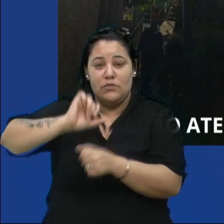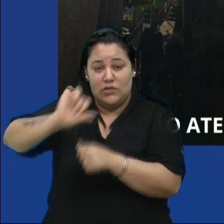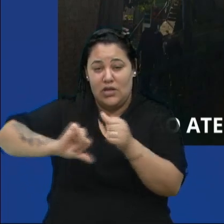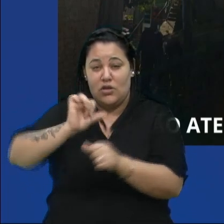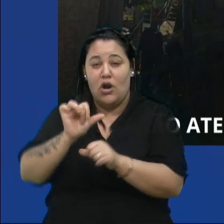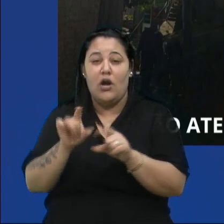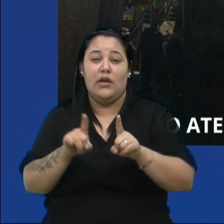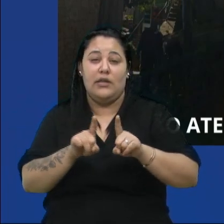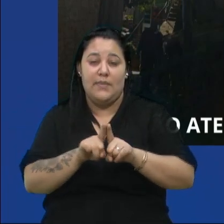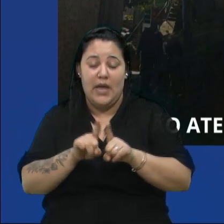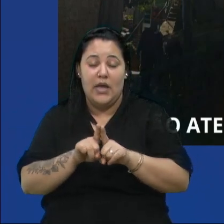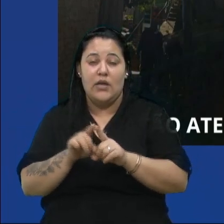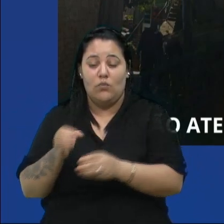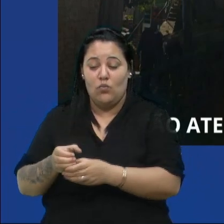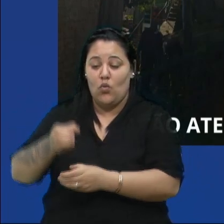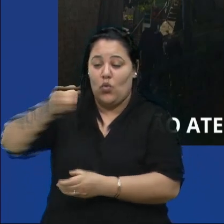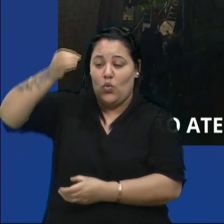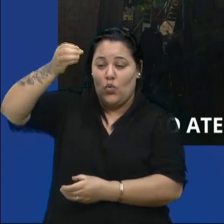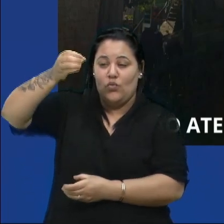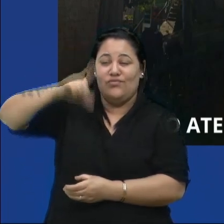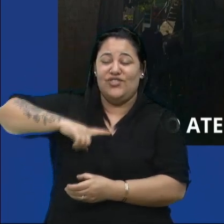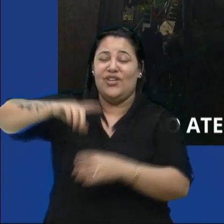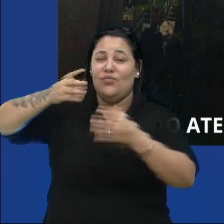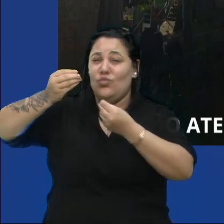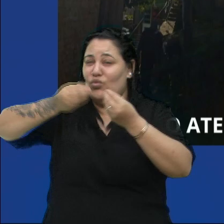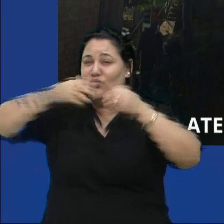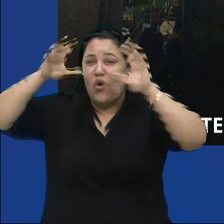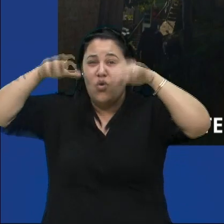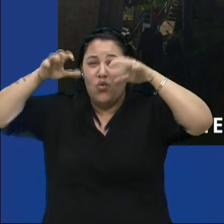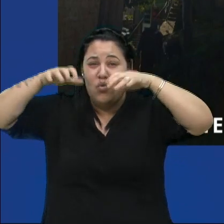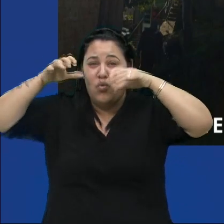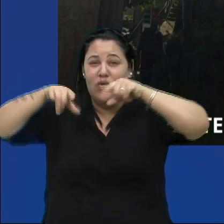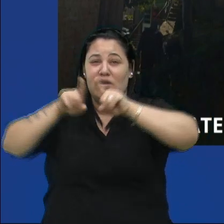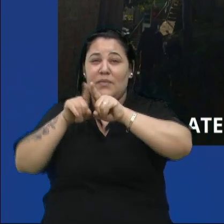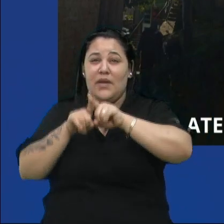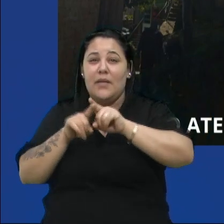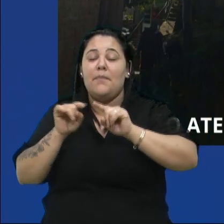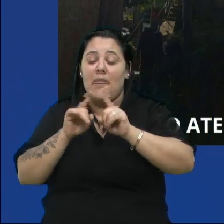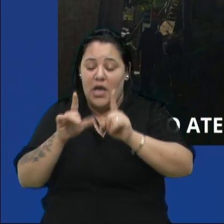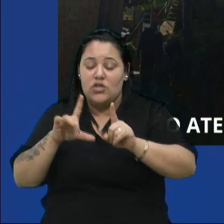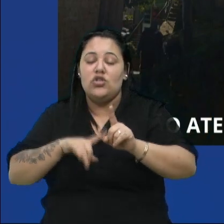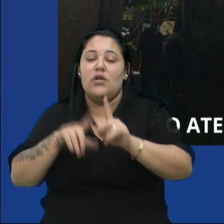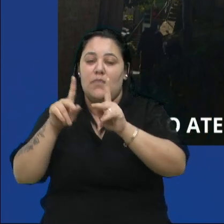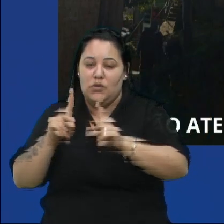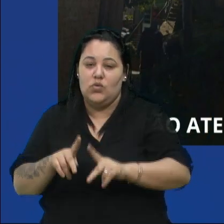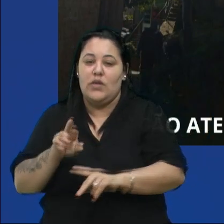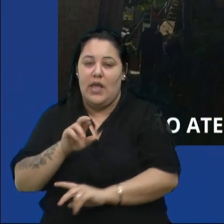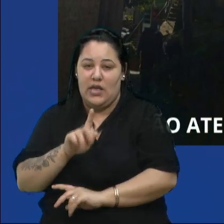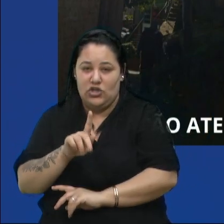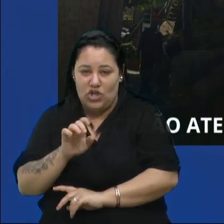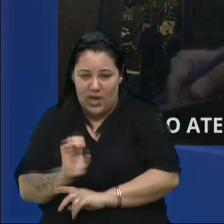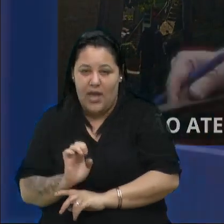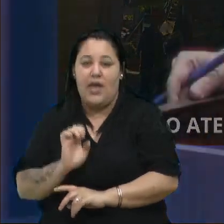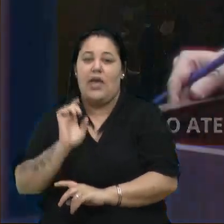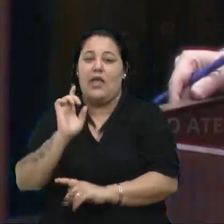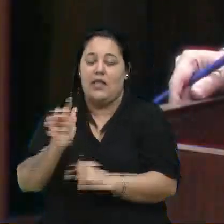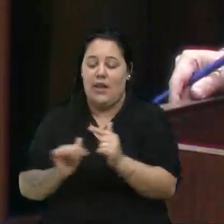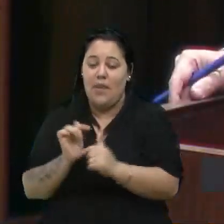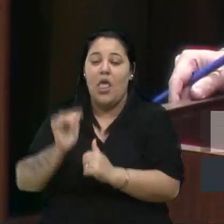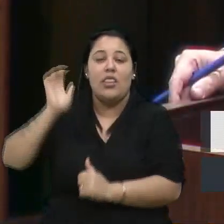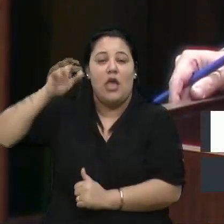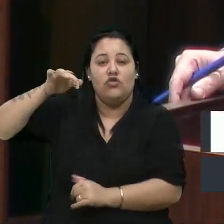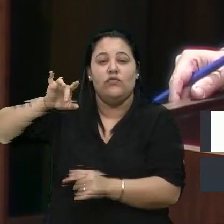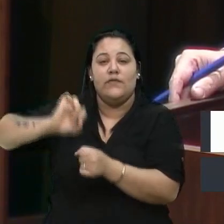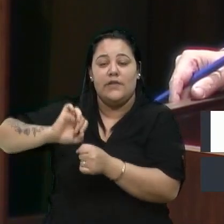muitas chuvas acontecendo naquele local, e o pessoal trabalhando lá na chuva mesmo, fazendo a